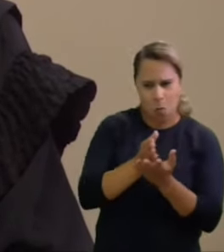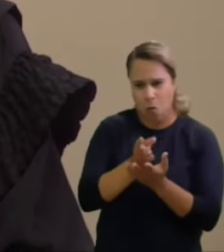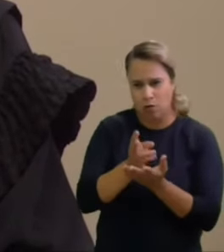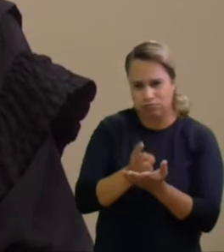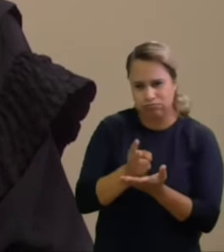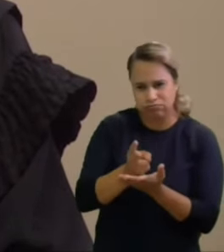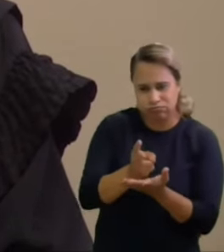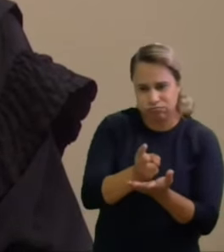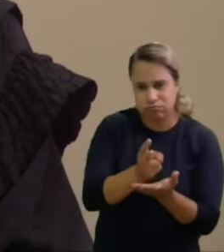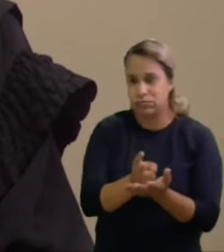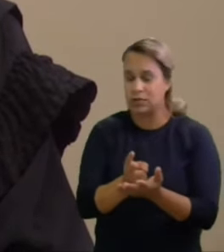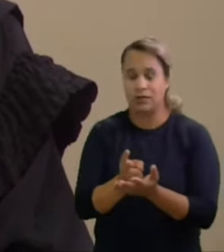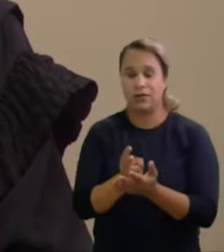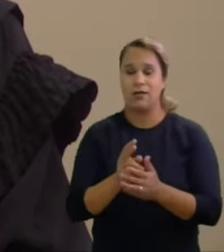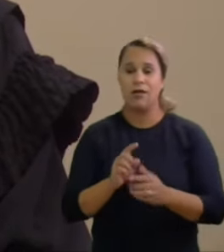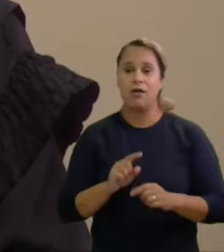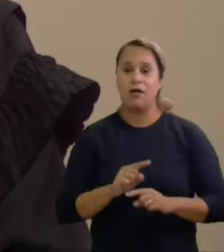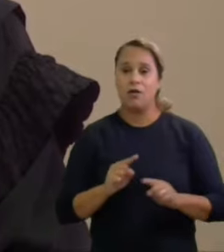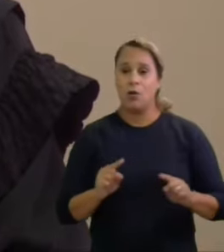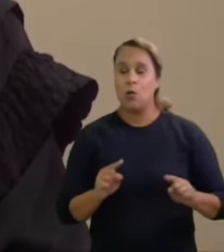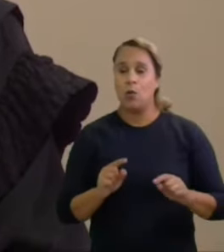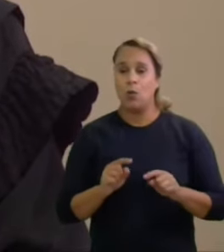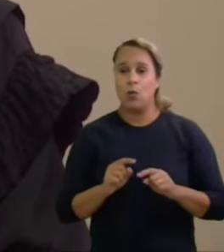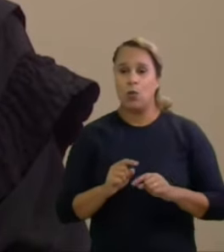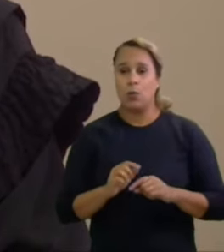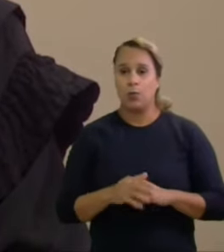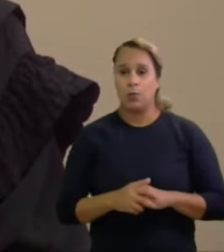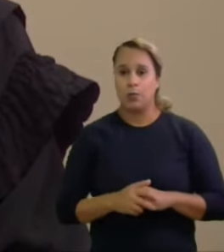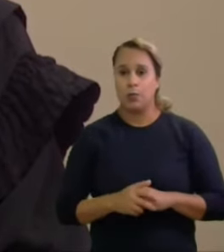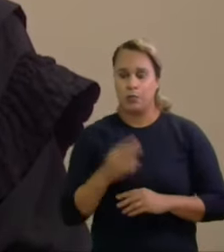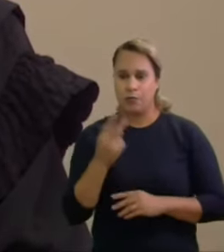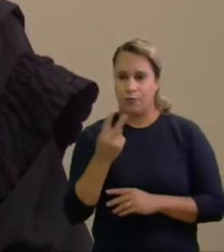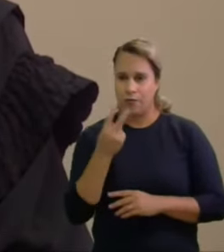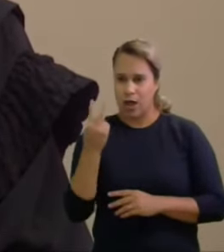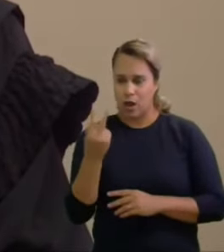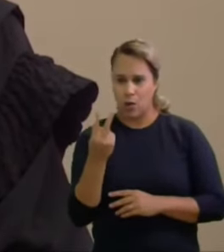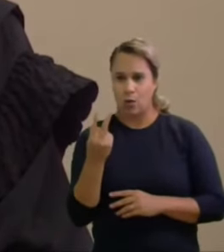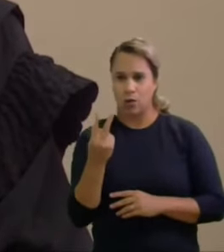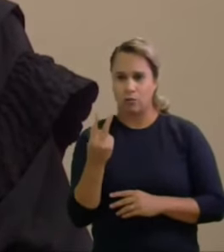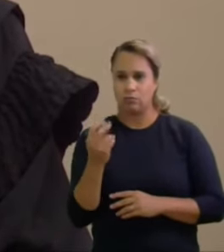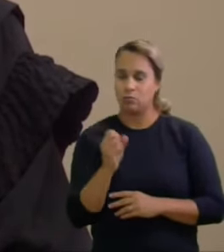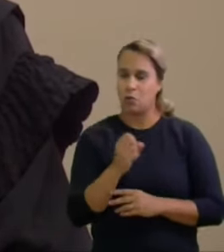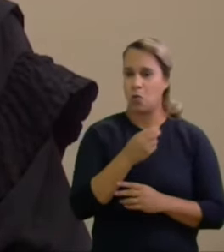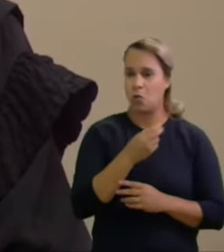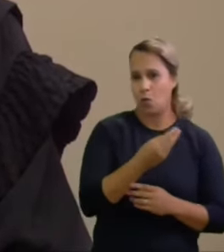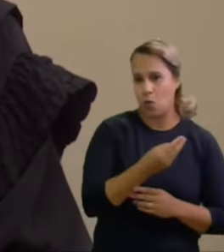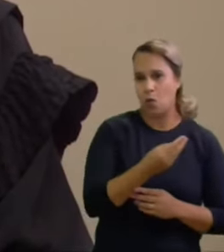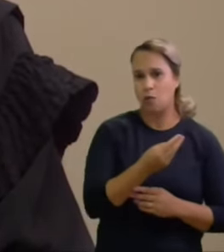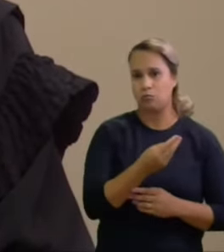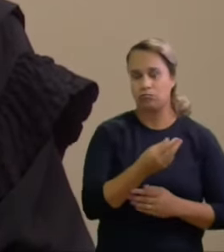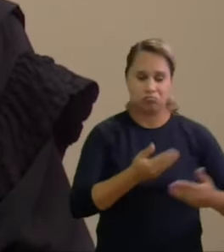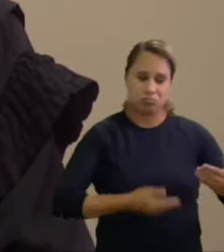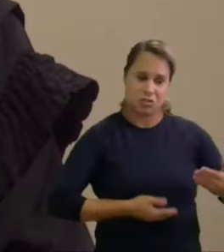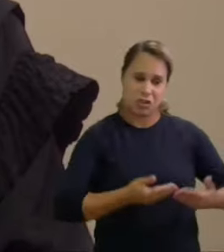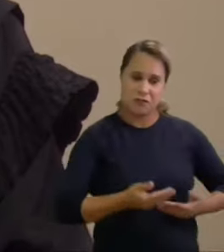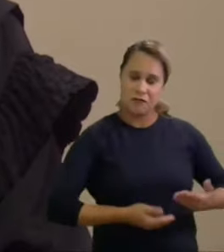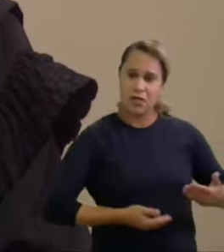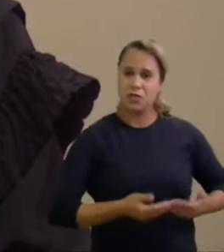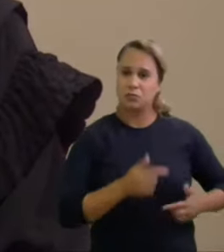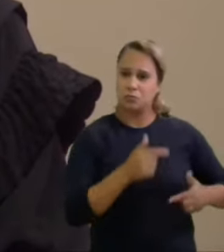valores despendidos seja em relação à natureza dos serviços prestados na pré-campanha